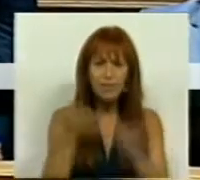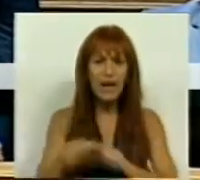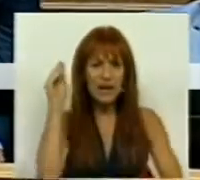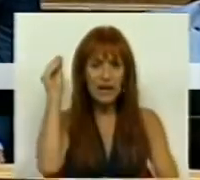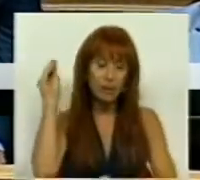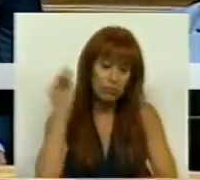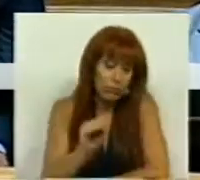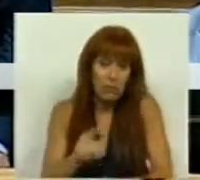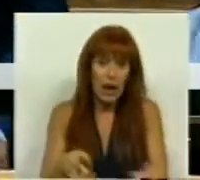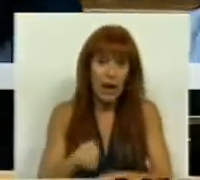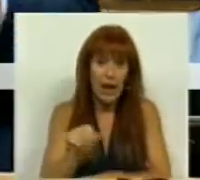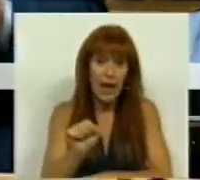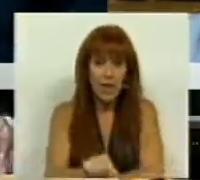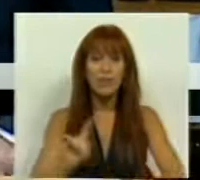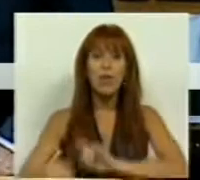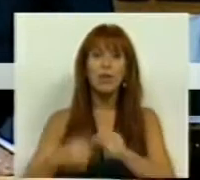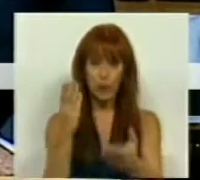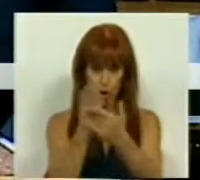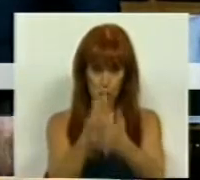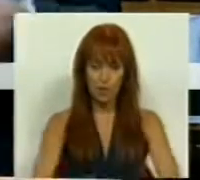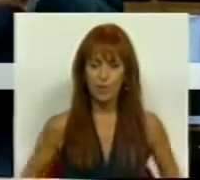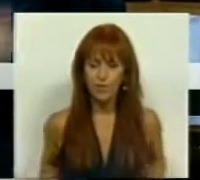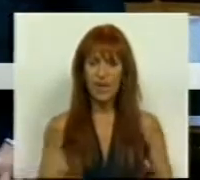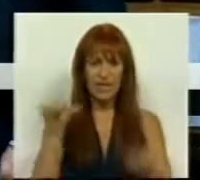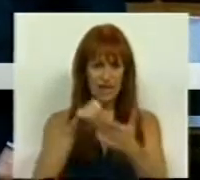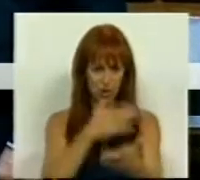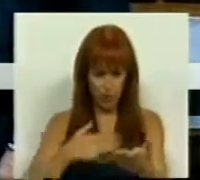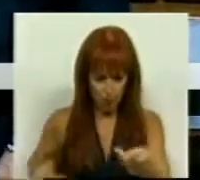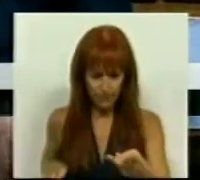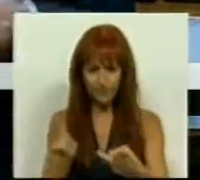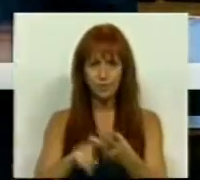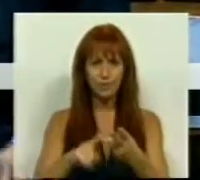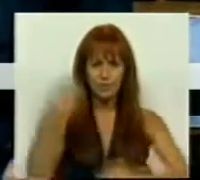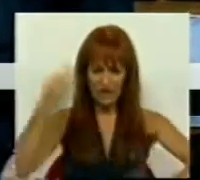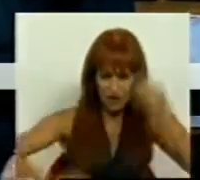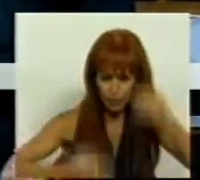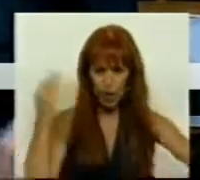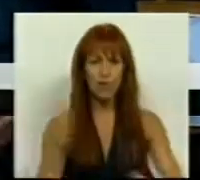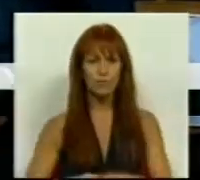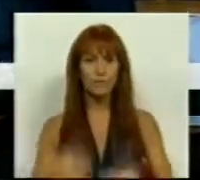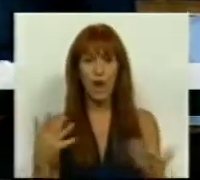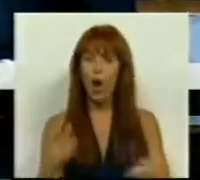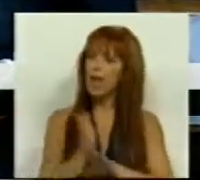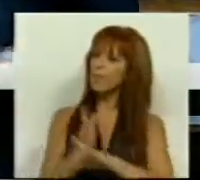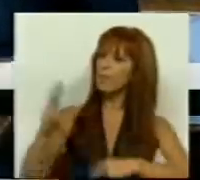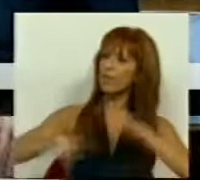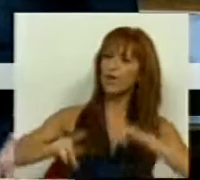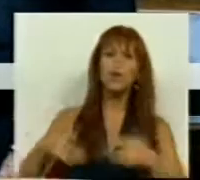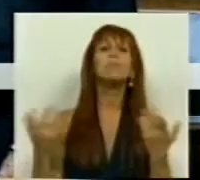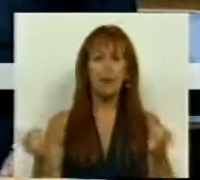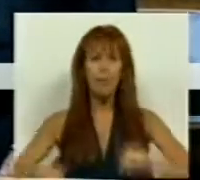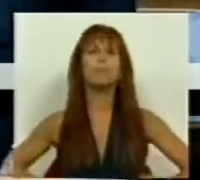das suas terras. Depois de escolas, de centros de saúde, de tribunais, são as repartições